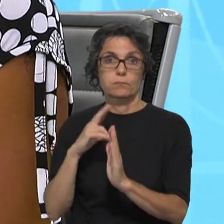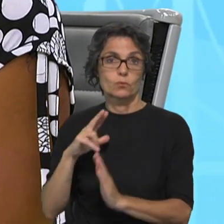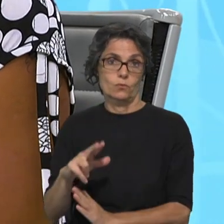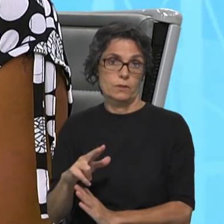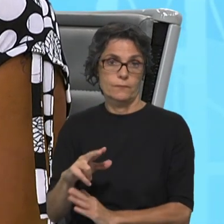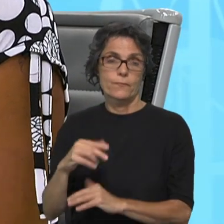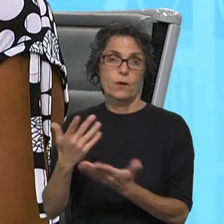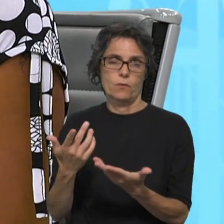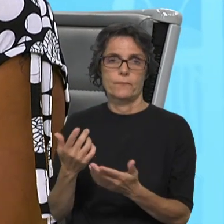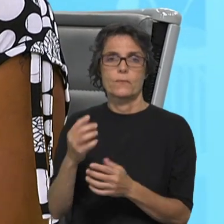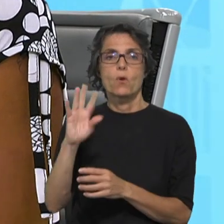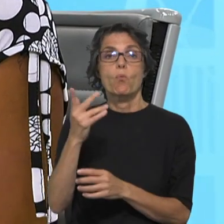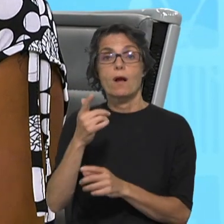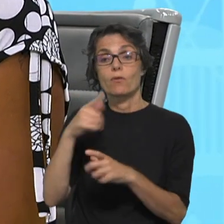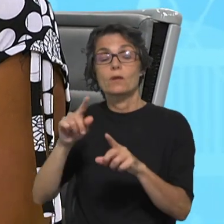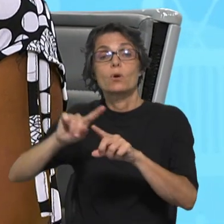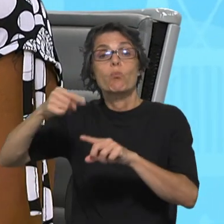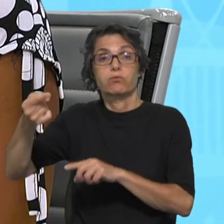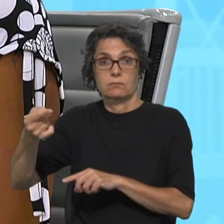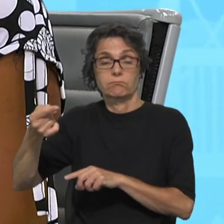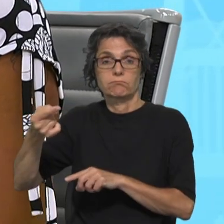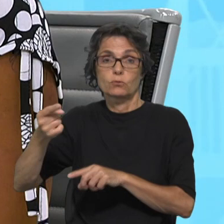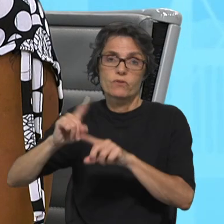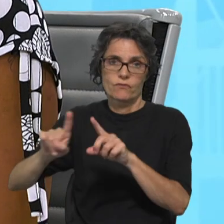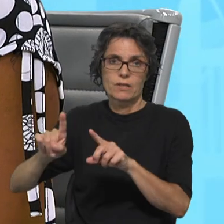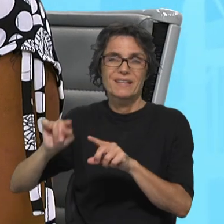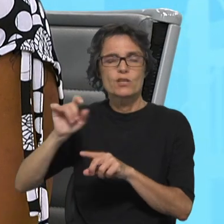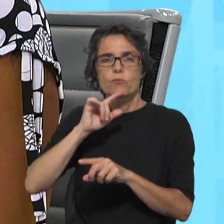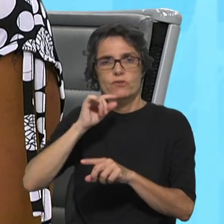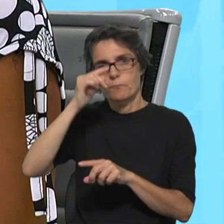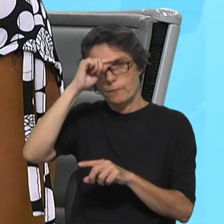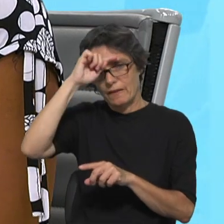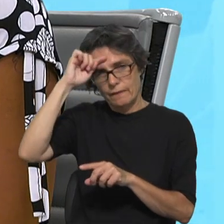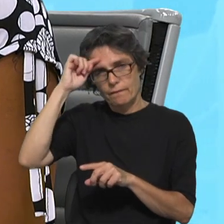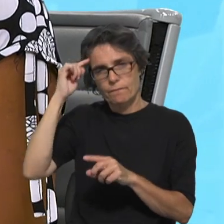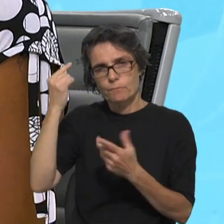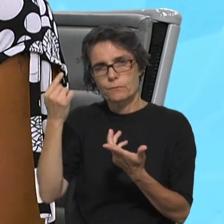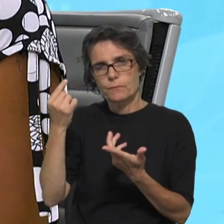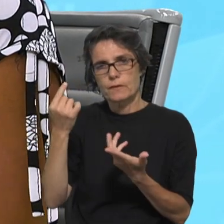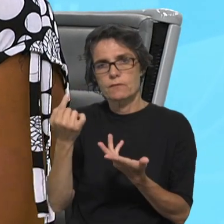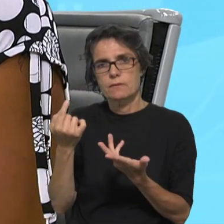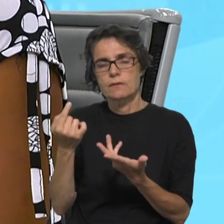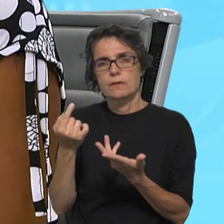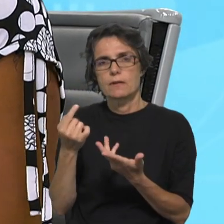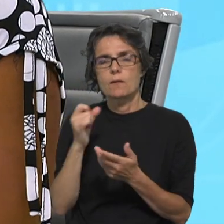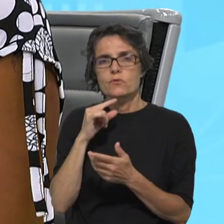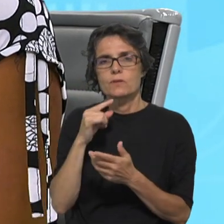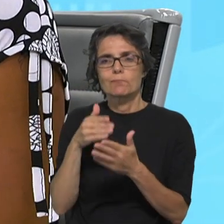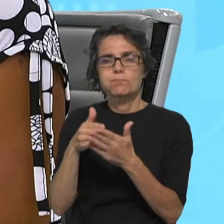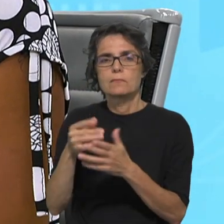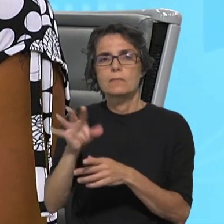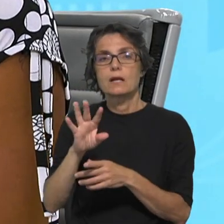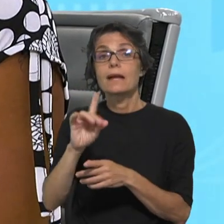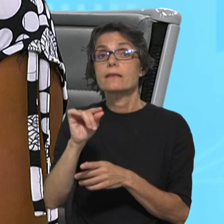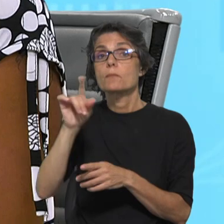migrantes que falam outras línguas, poderá haver mais dificuldade de aproximação e há migrantes também que têm outra